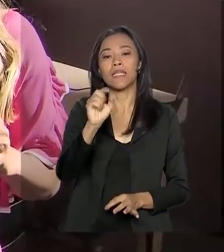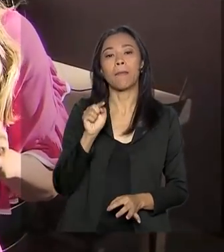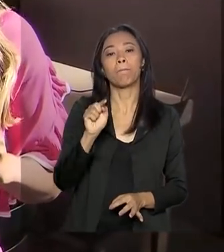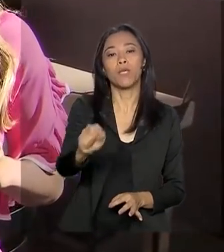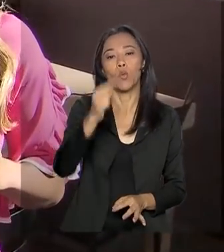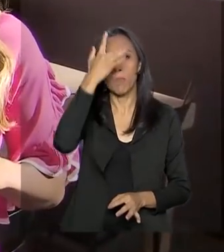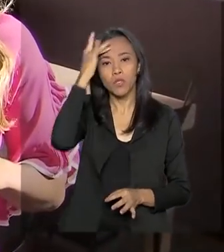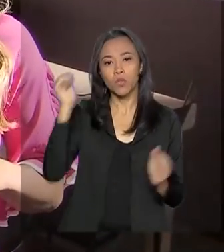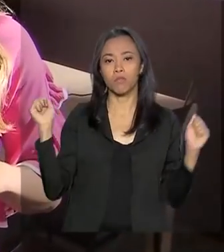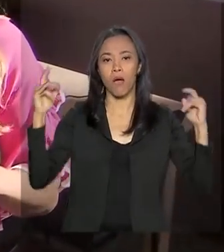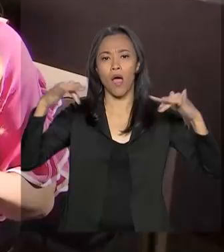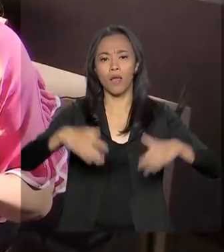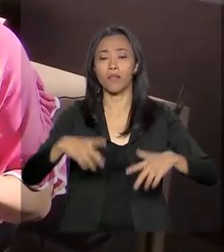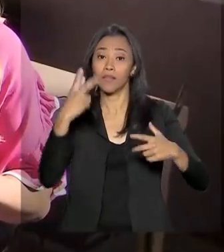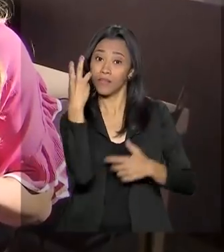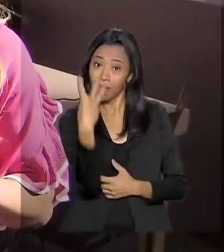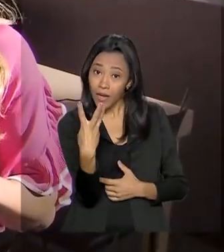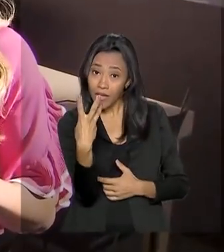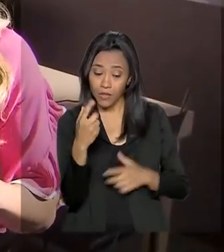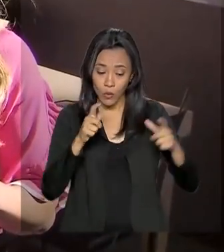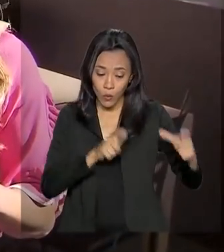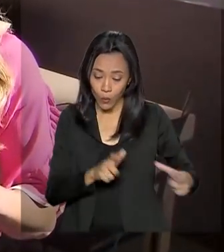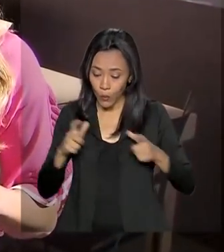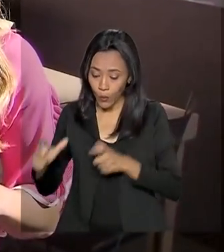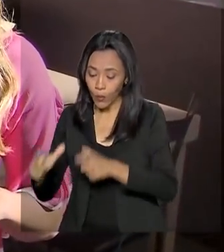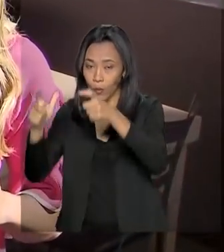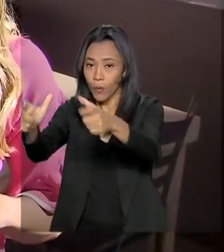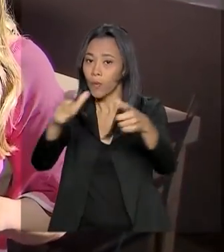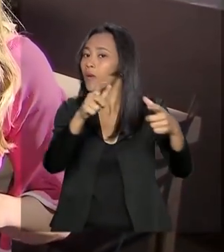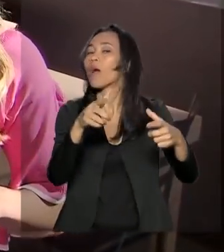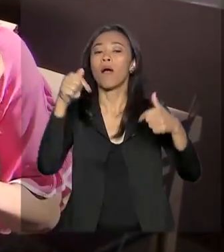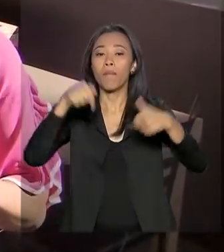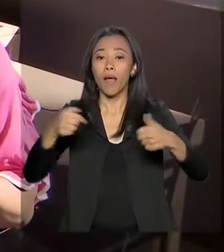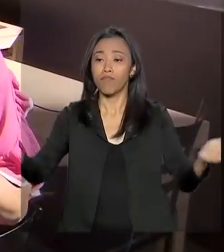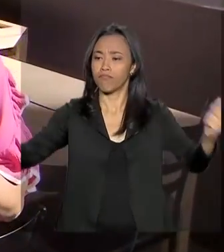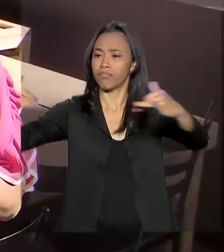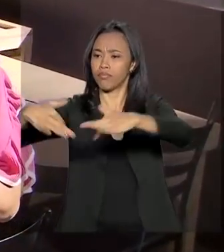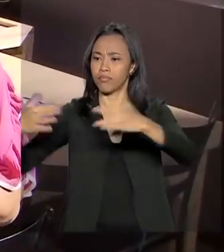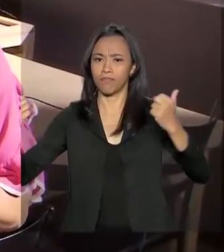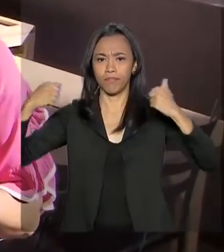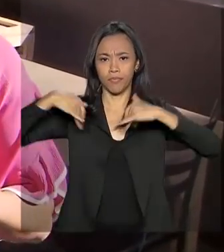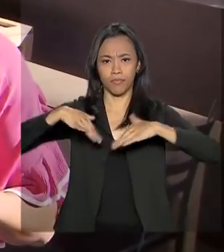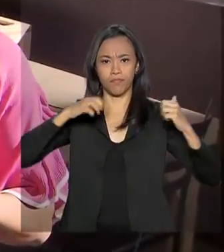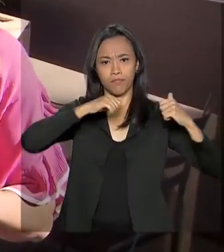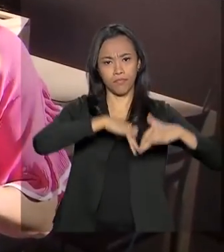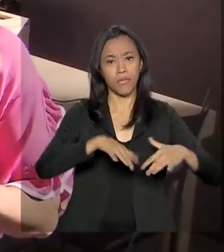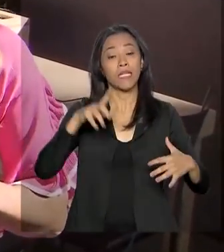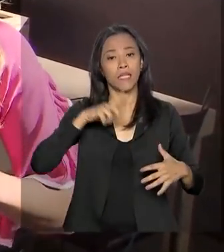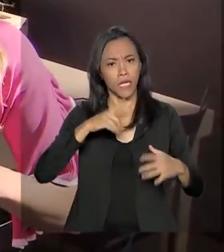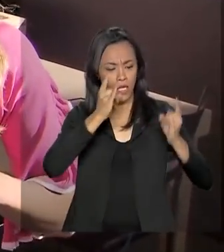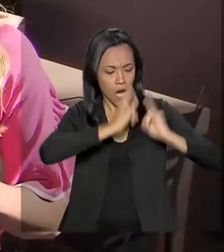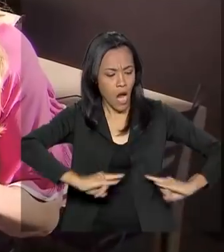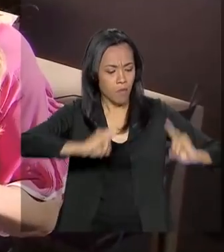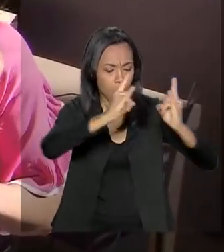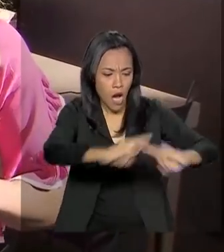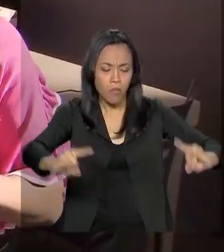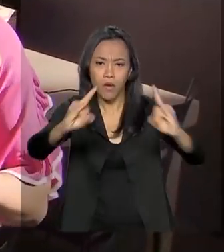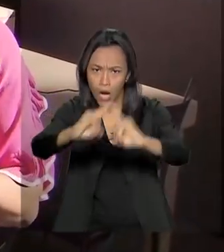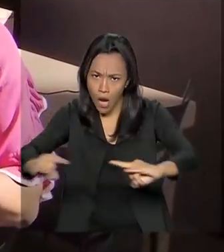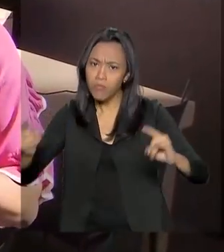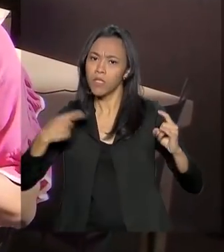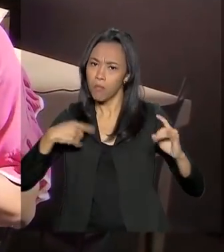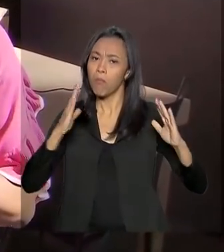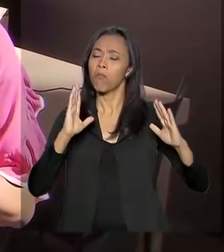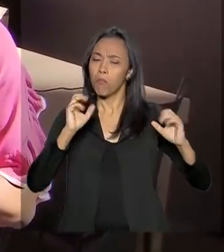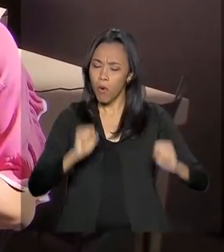três espaços reservados aqui para recepcionar esse público. Tem a área de camping, de acampamento. Tem a arena, que é onde